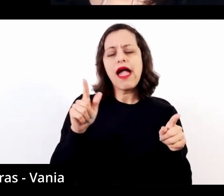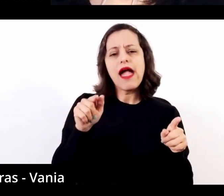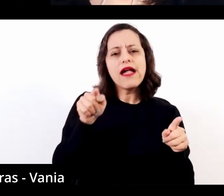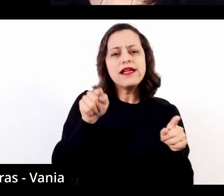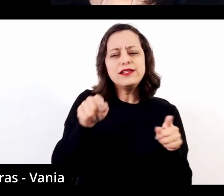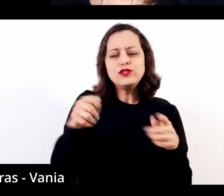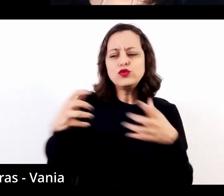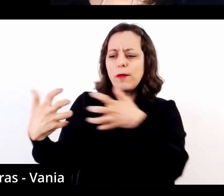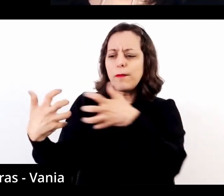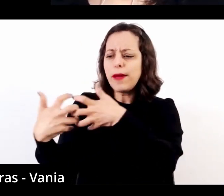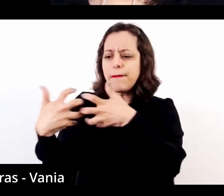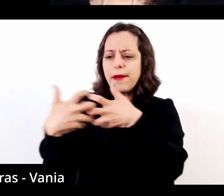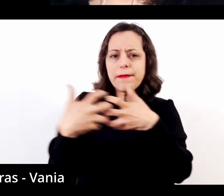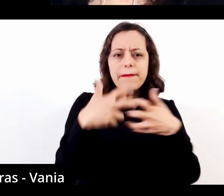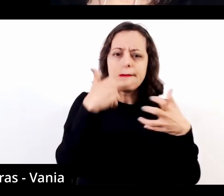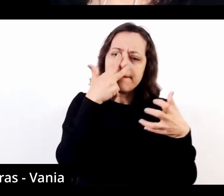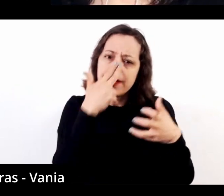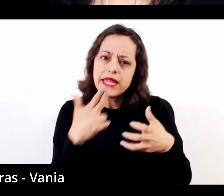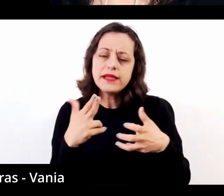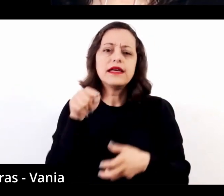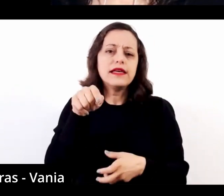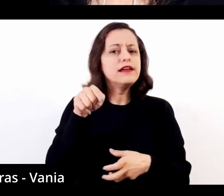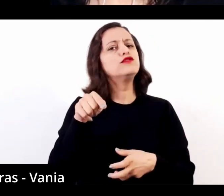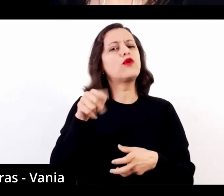imaginar.